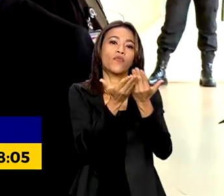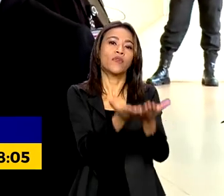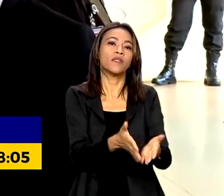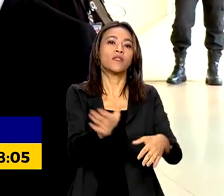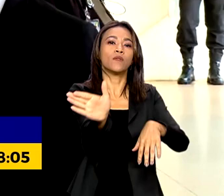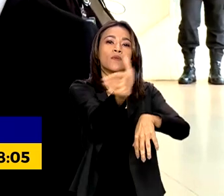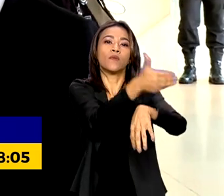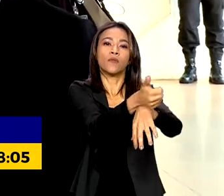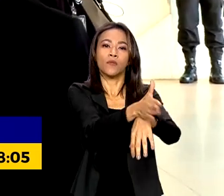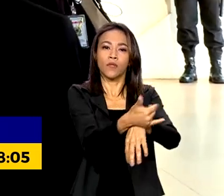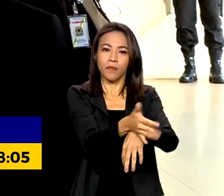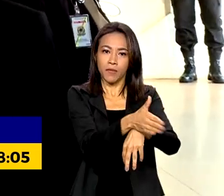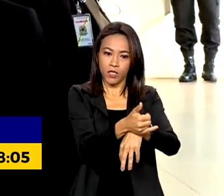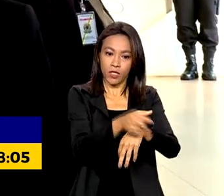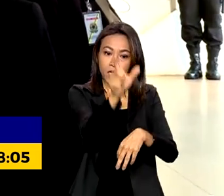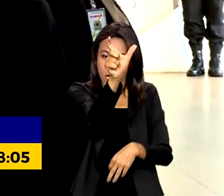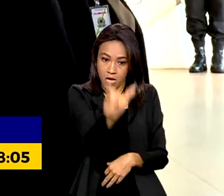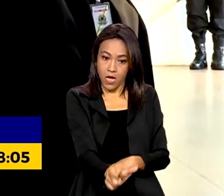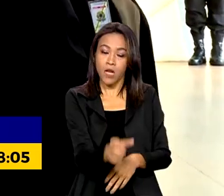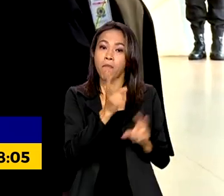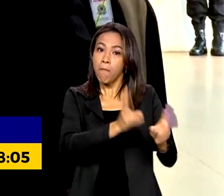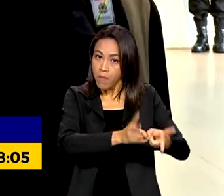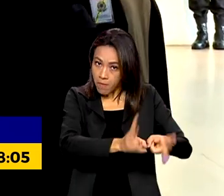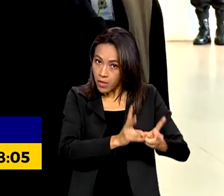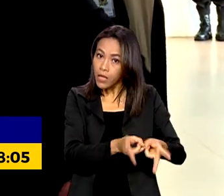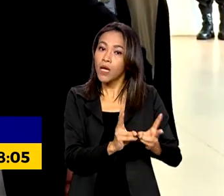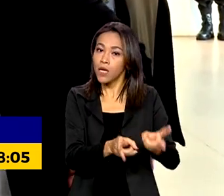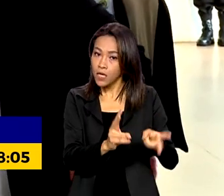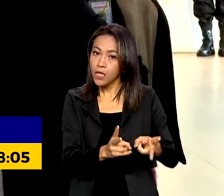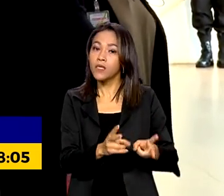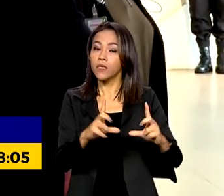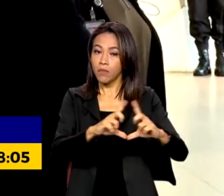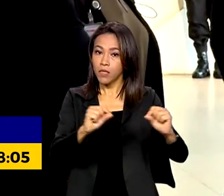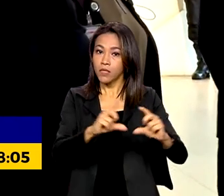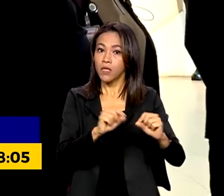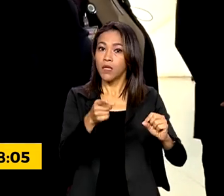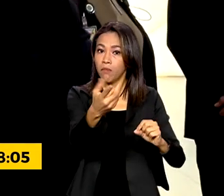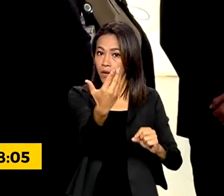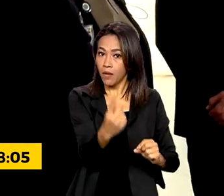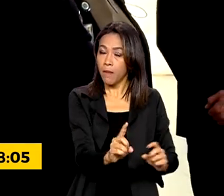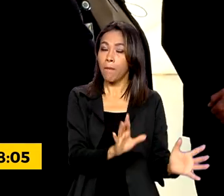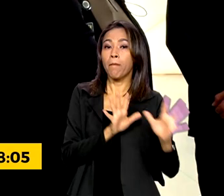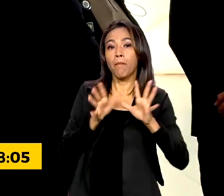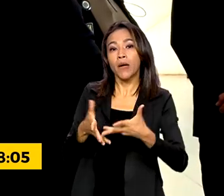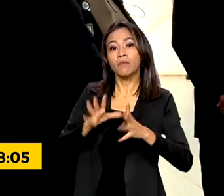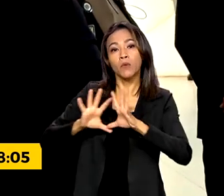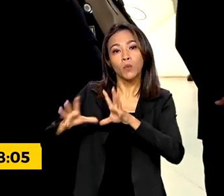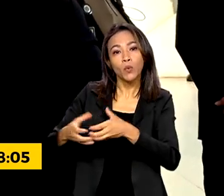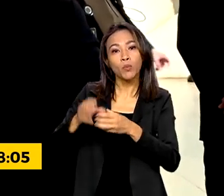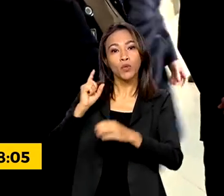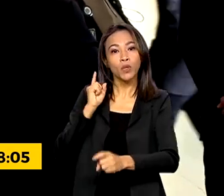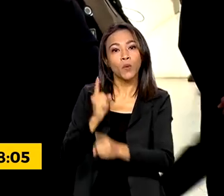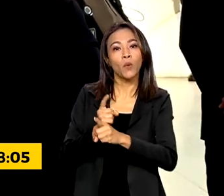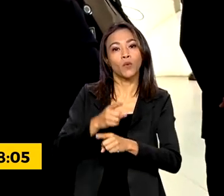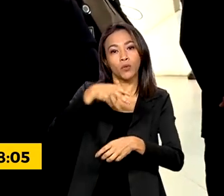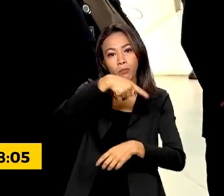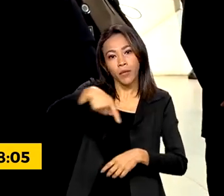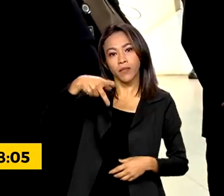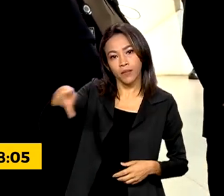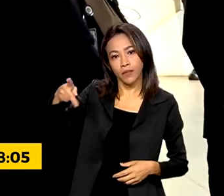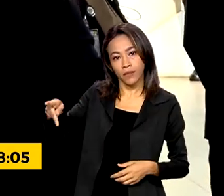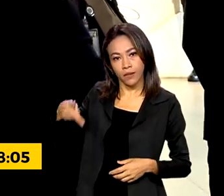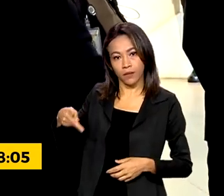O presidente da Venezuela permanece em Brasília para participar da cúpula de presidentes da América do Sul, que ocorre nesta terça